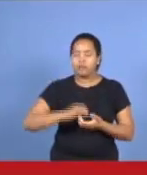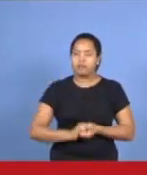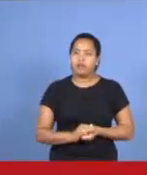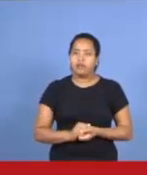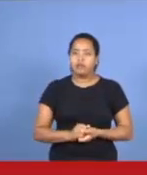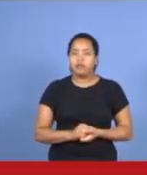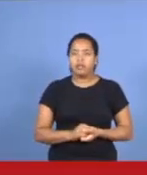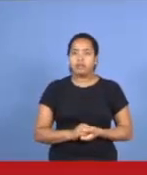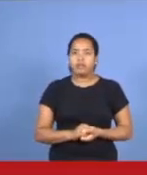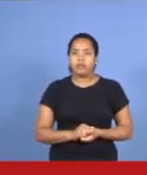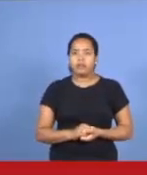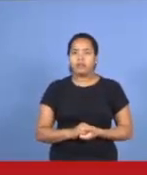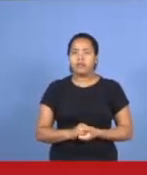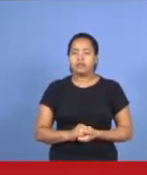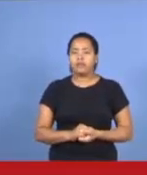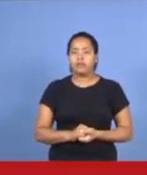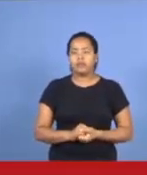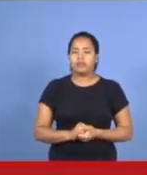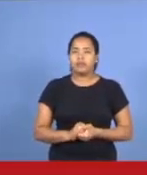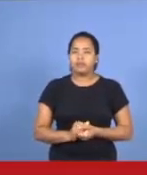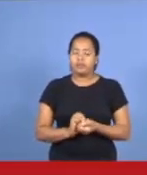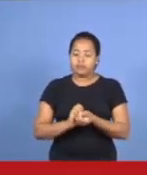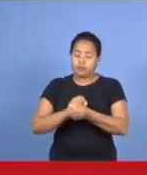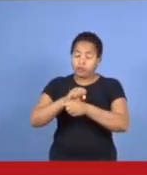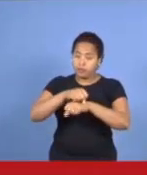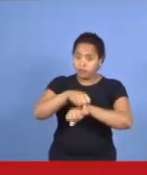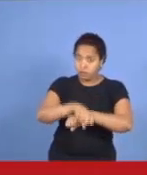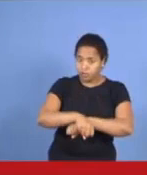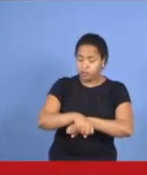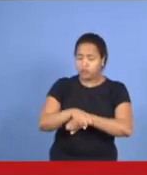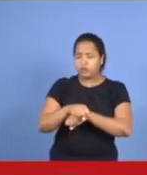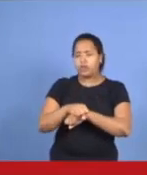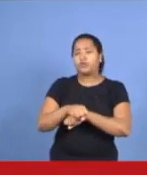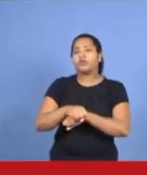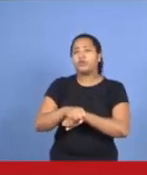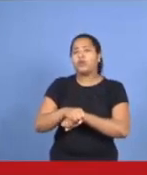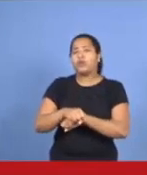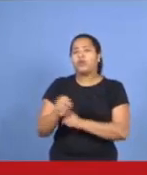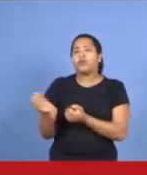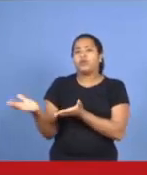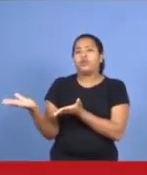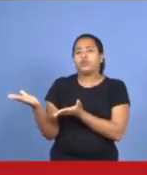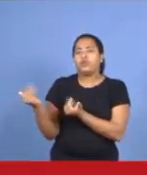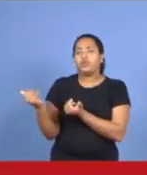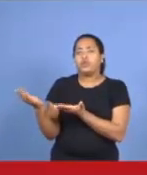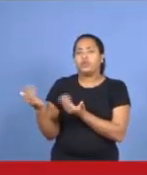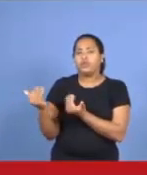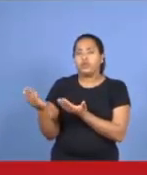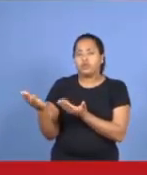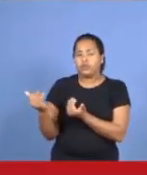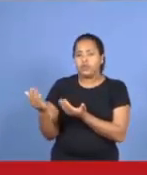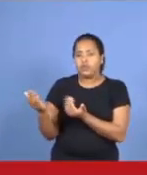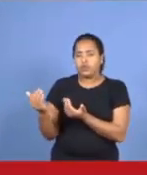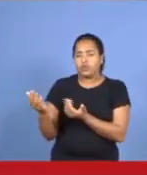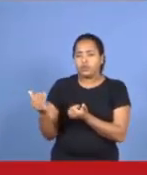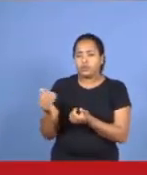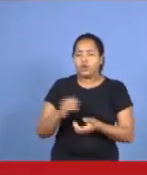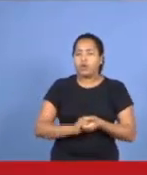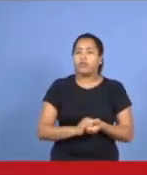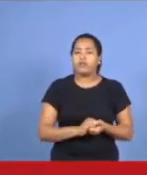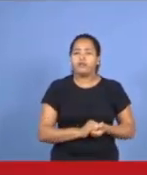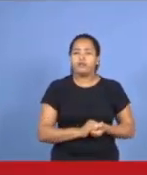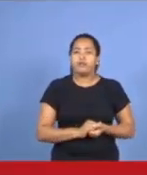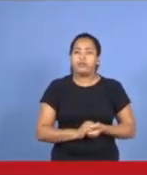seminário, com jovens, lá na cidade de João Neiva, no estado de Minas Gerais, um grupo de jovens, daquela região,